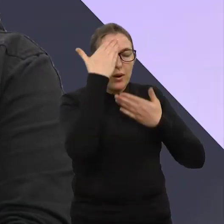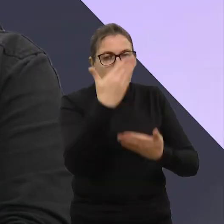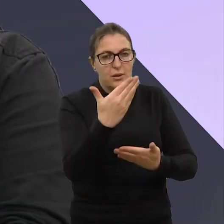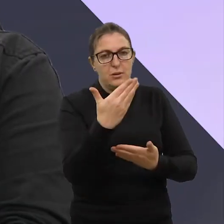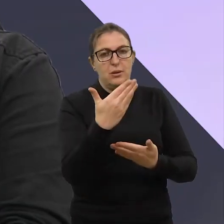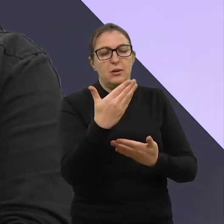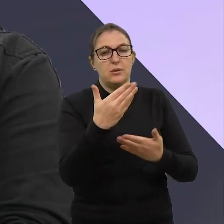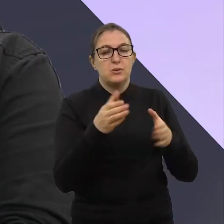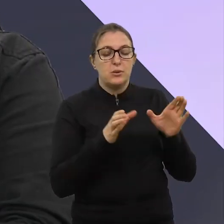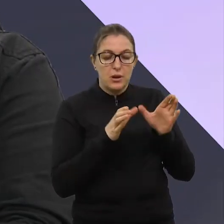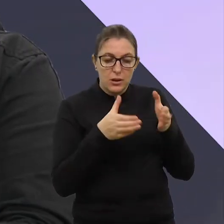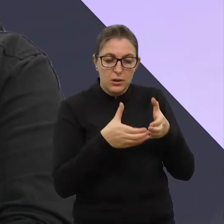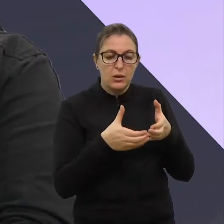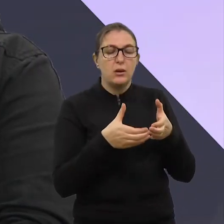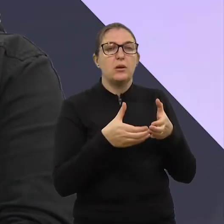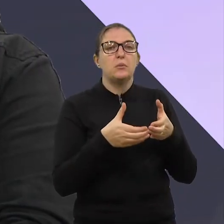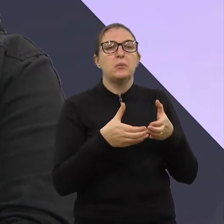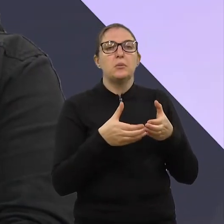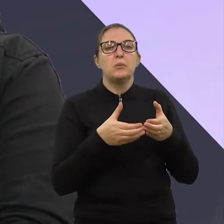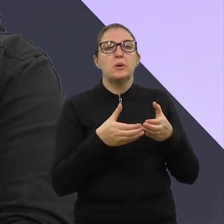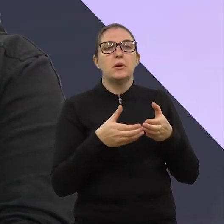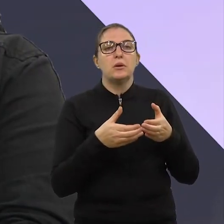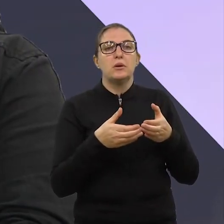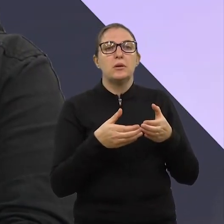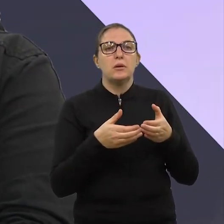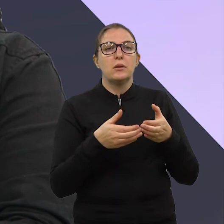Agradeço muito, Cris, agradeço a toda a equipe.